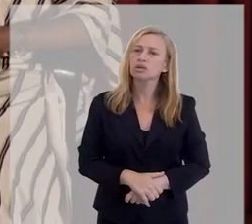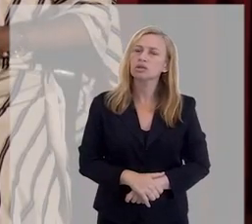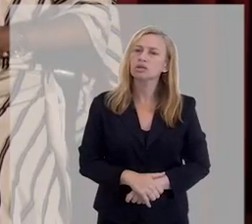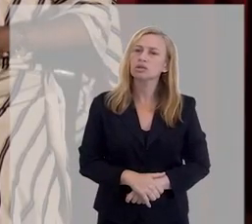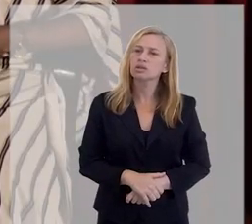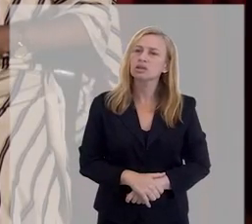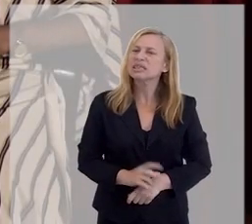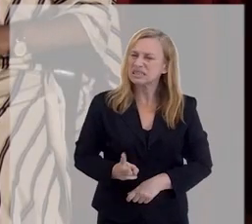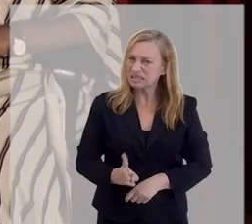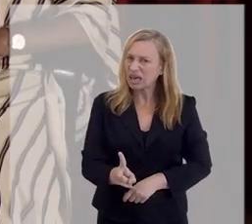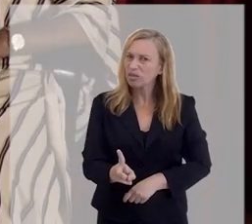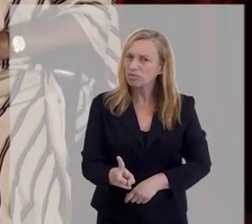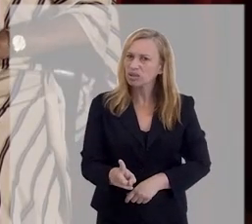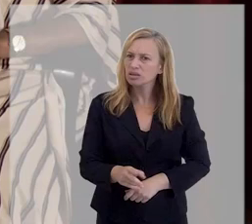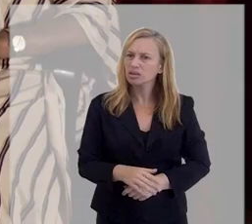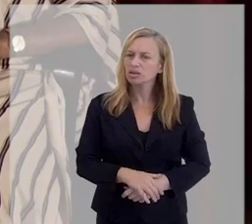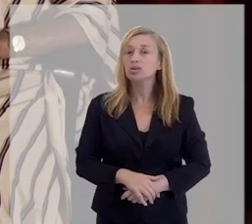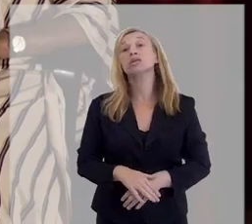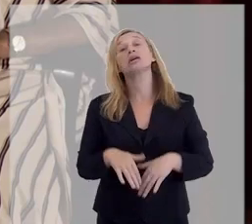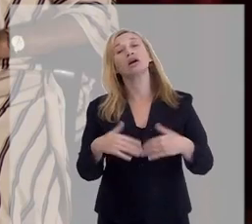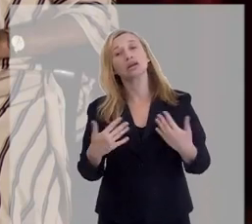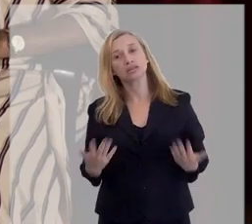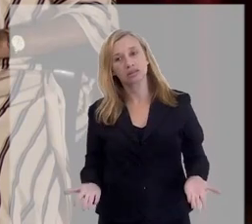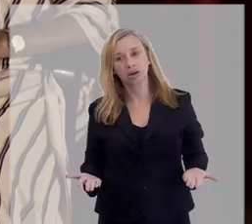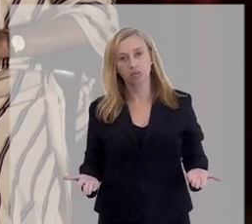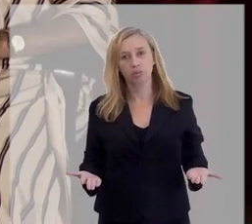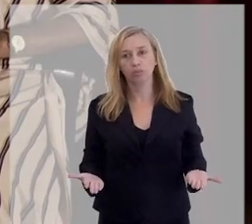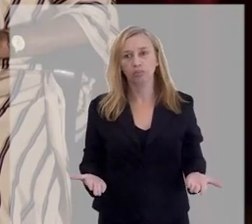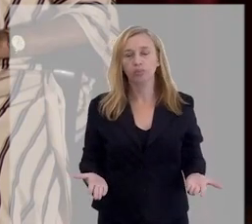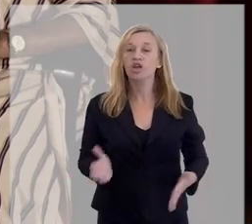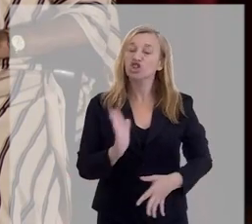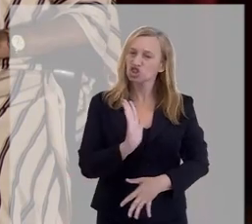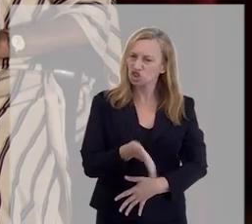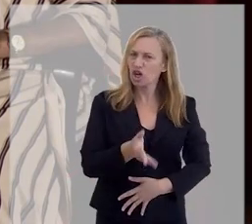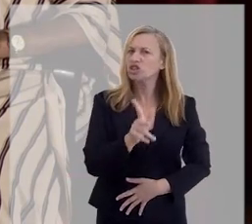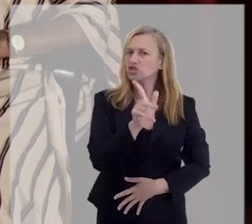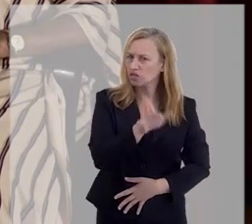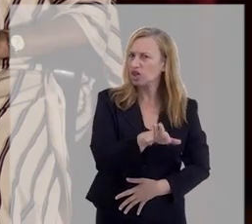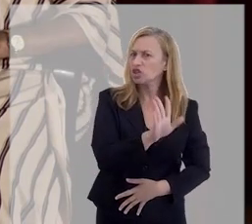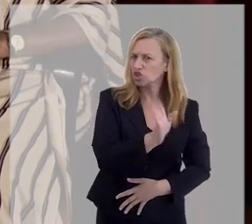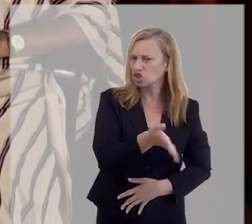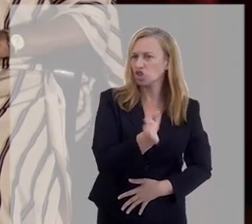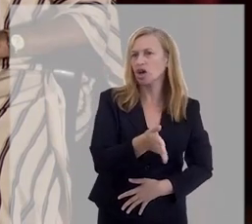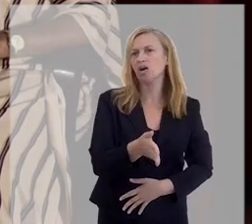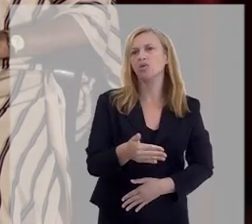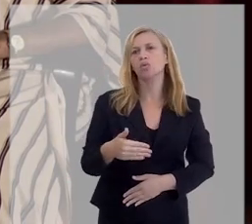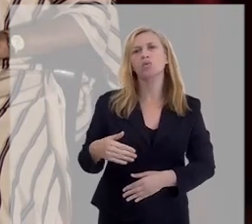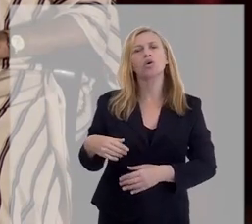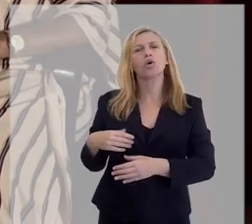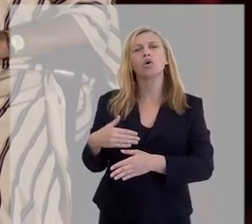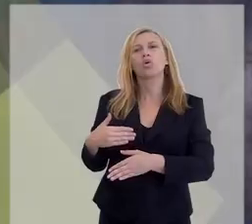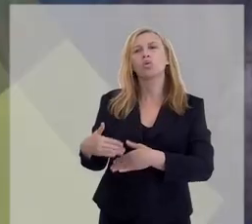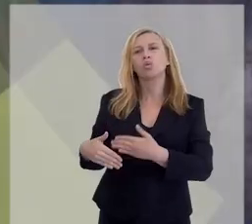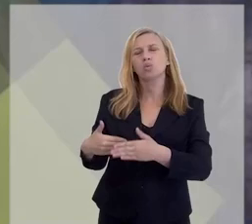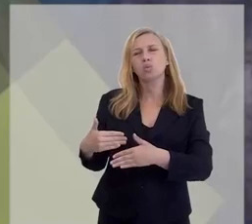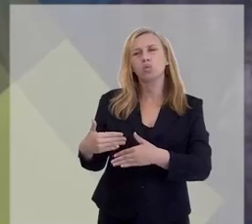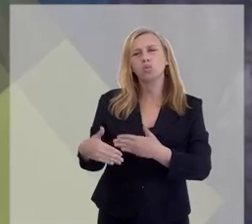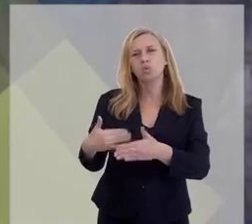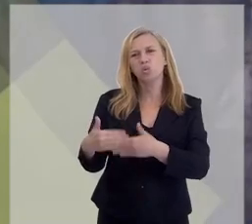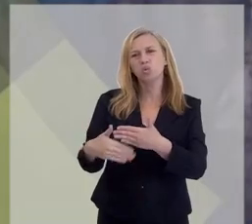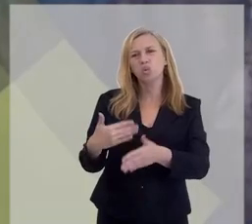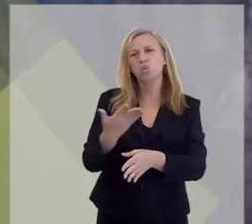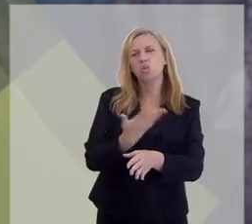alguns psicografando, é sempre dessa forma? Então, já foi diferente. Com o tempo,